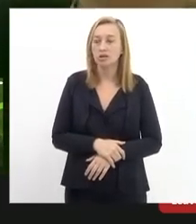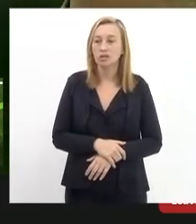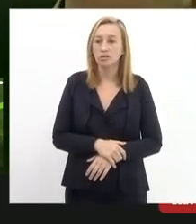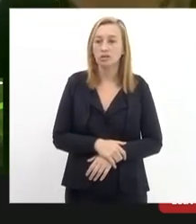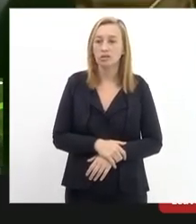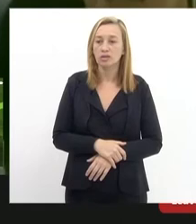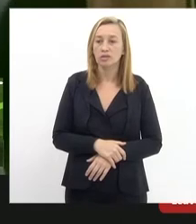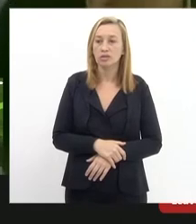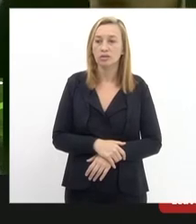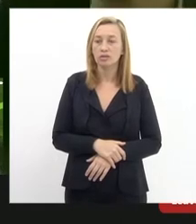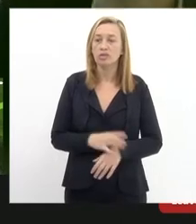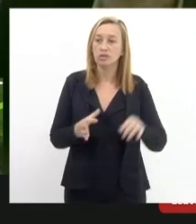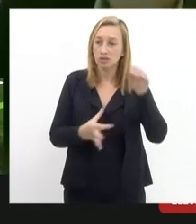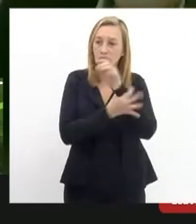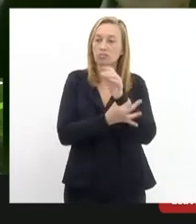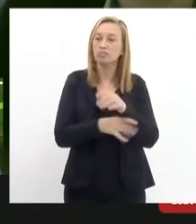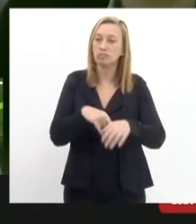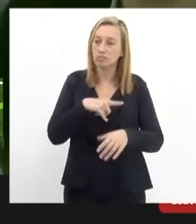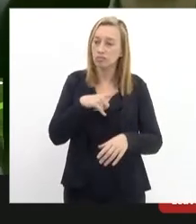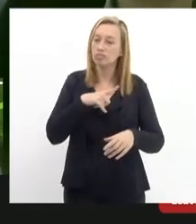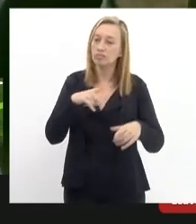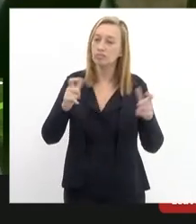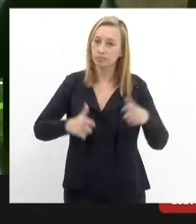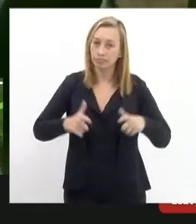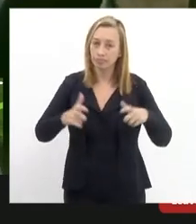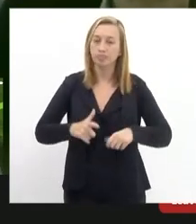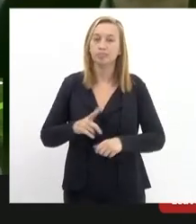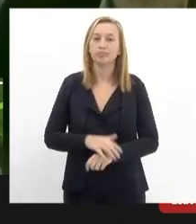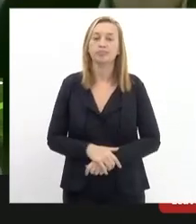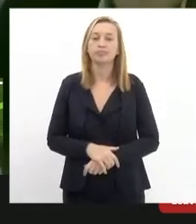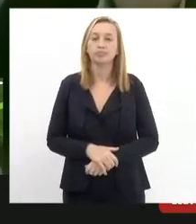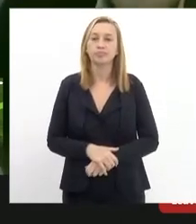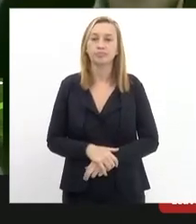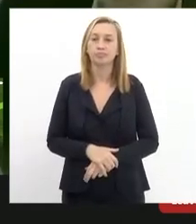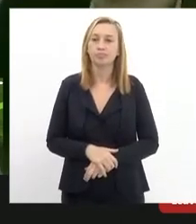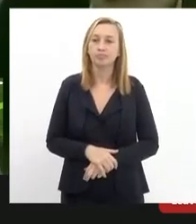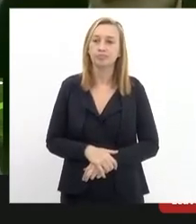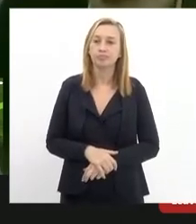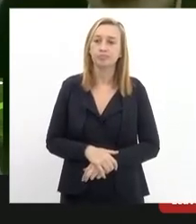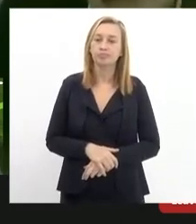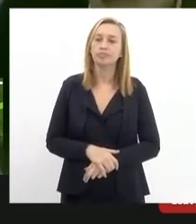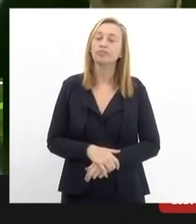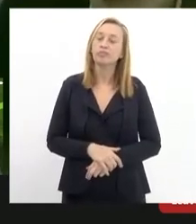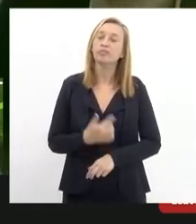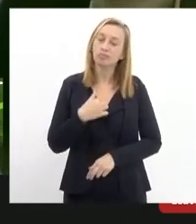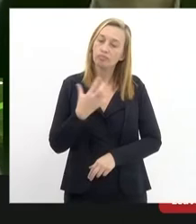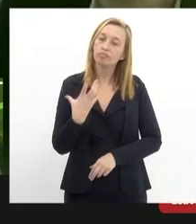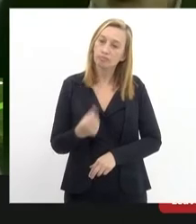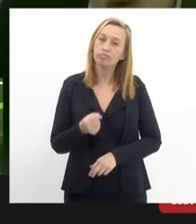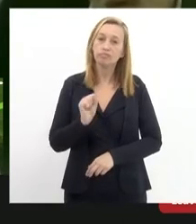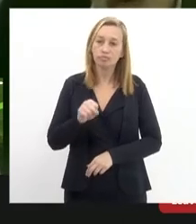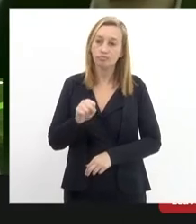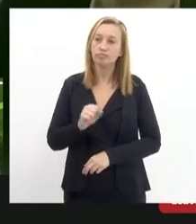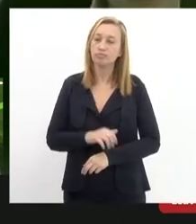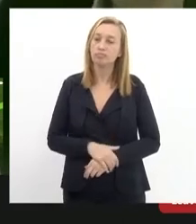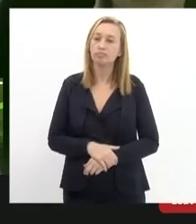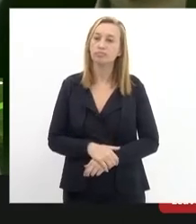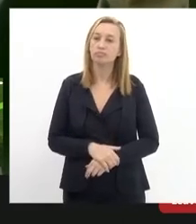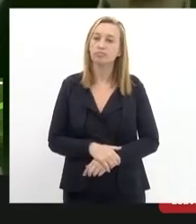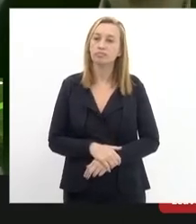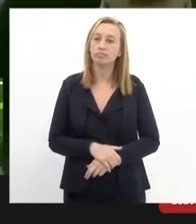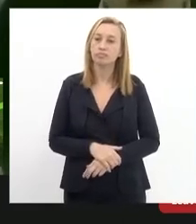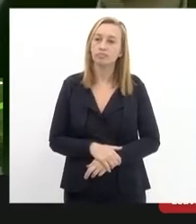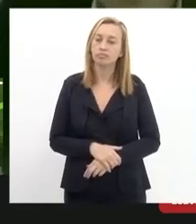de segurança a uma utilização diária eu sou plenamente favorável tal qual a